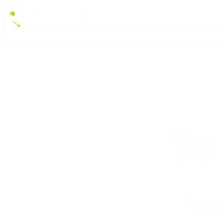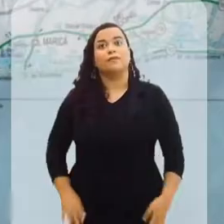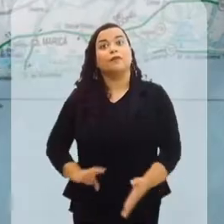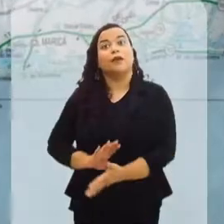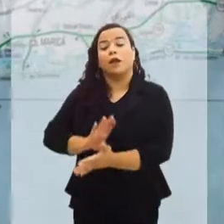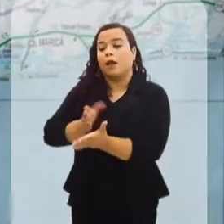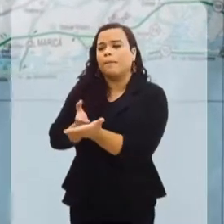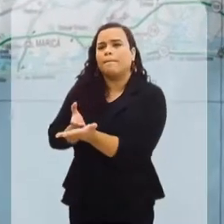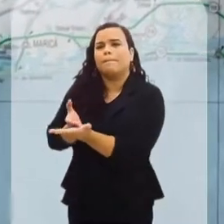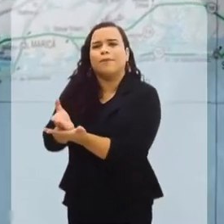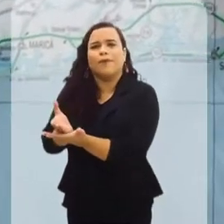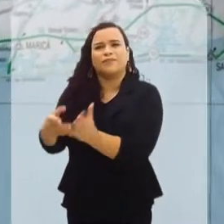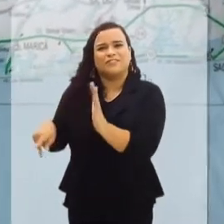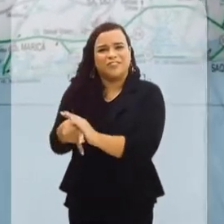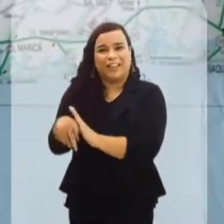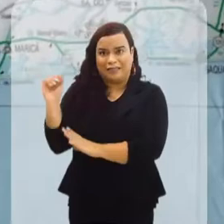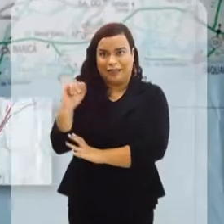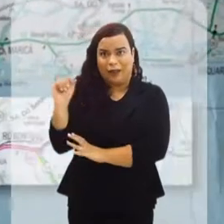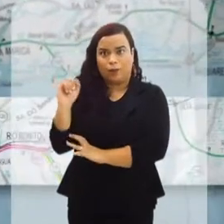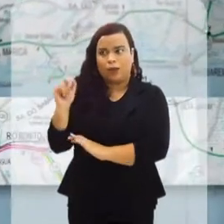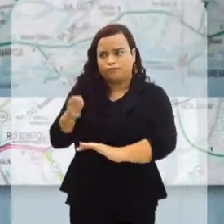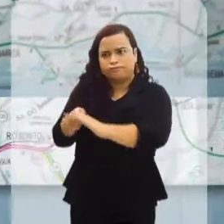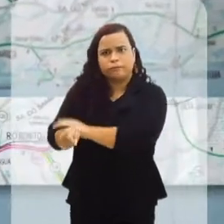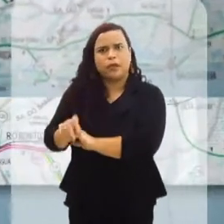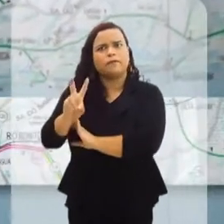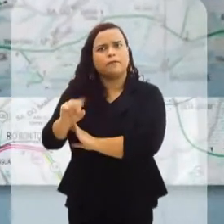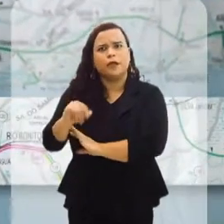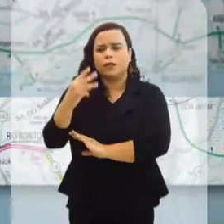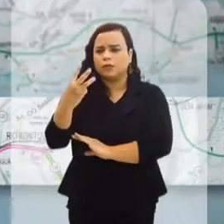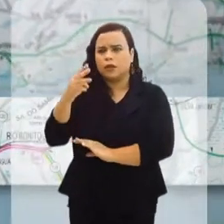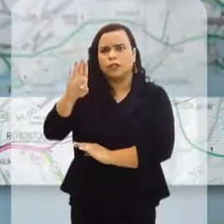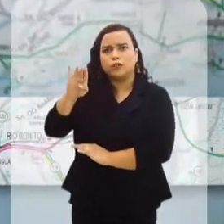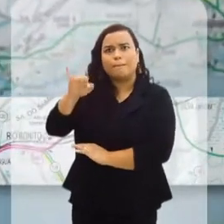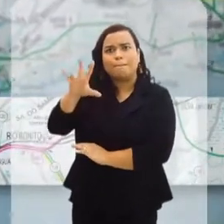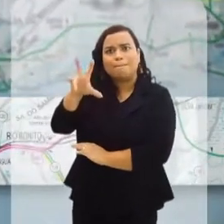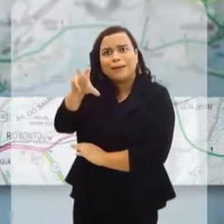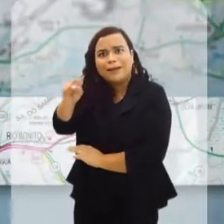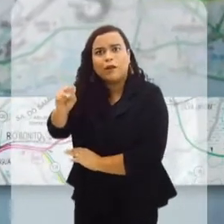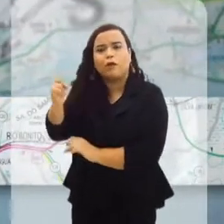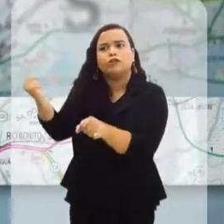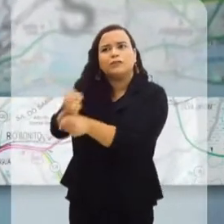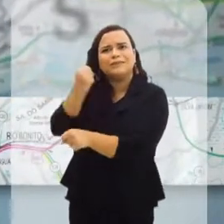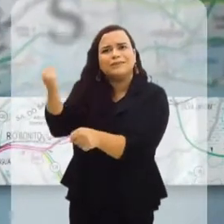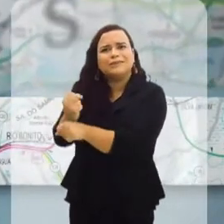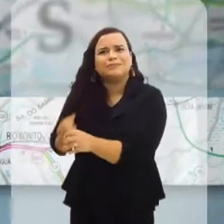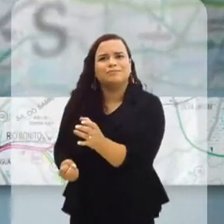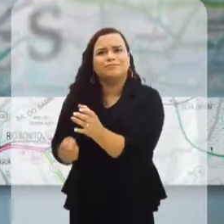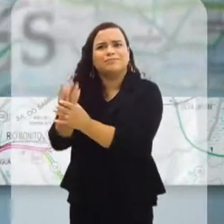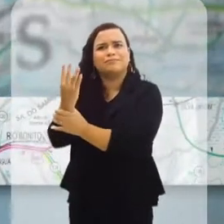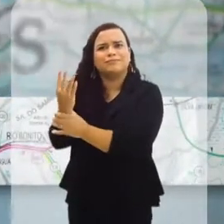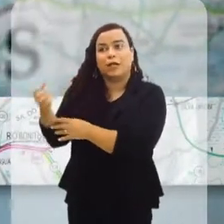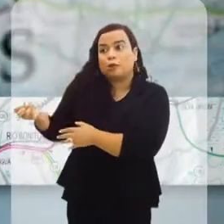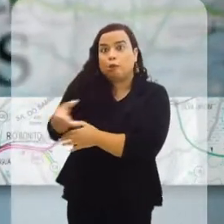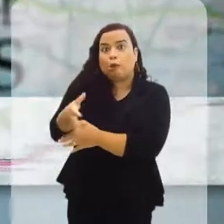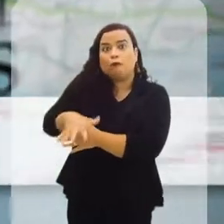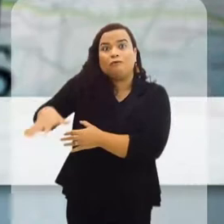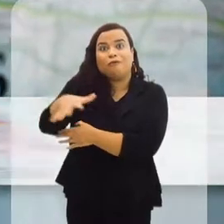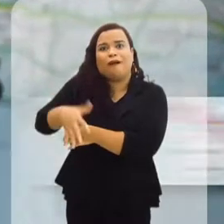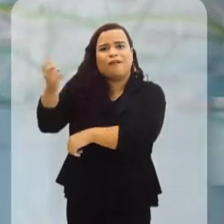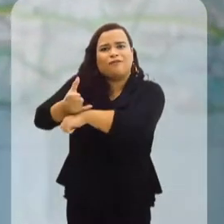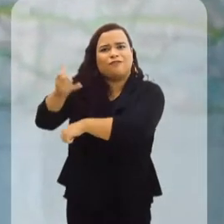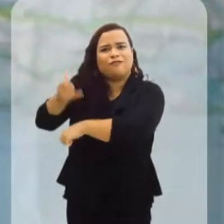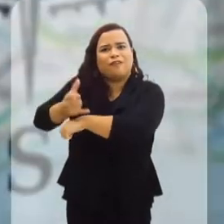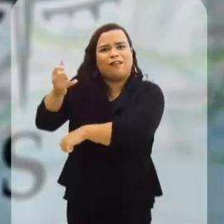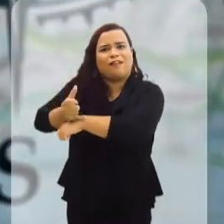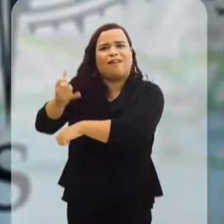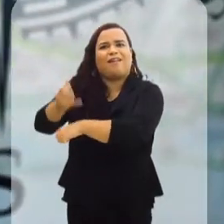O Porto de Itaguaí vai investir 3 bilhões de reais na construção de um novo terminal de minério